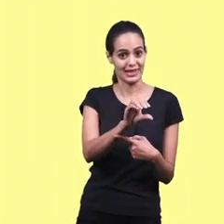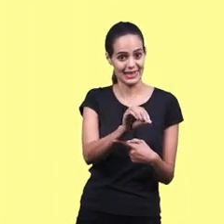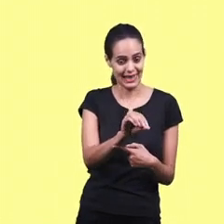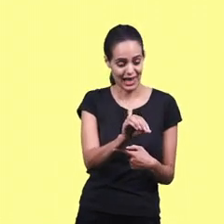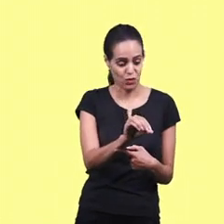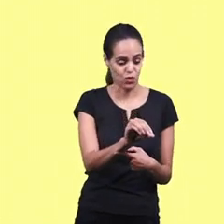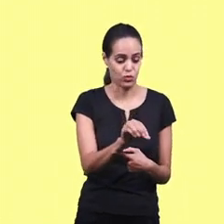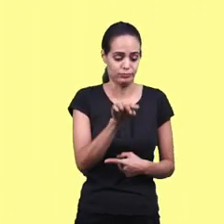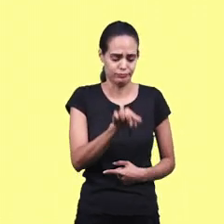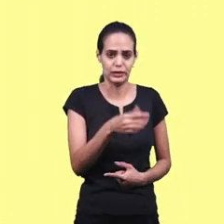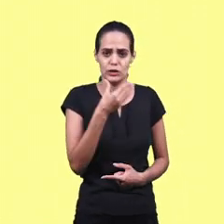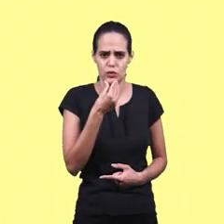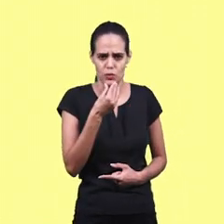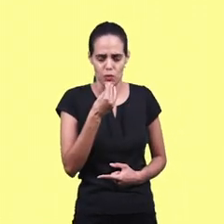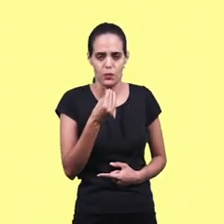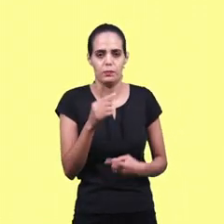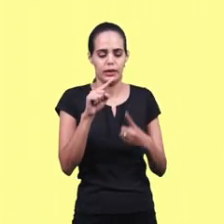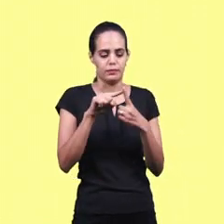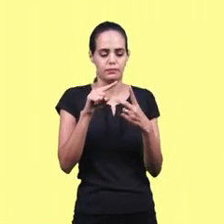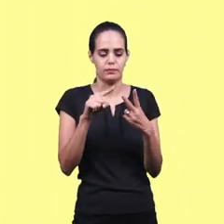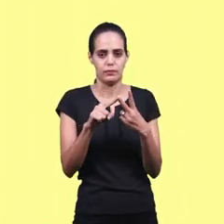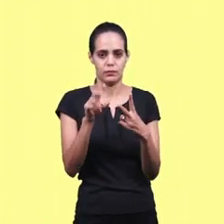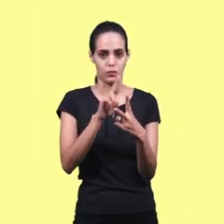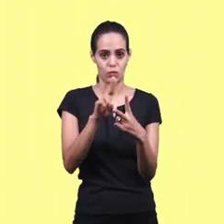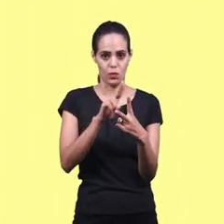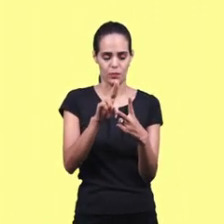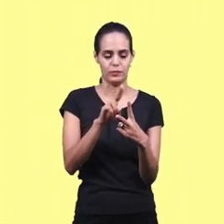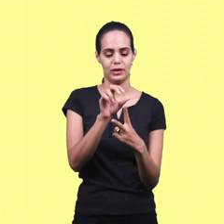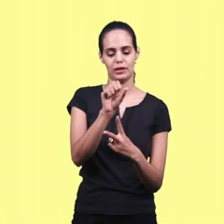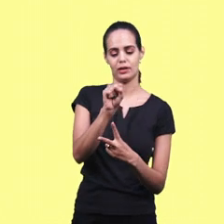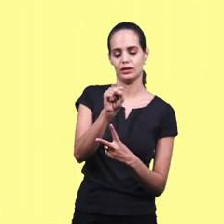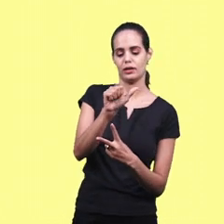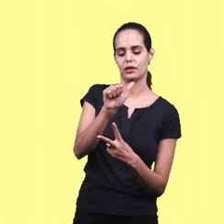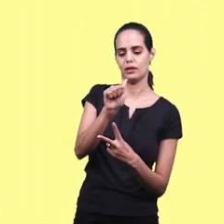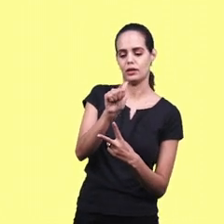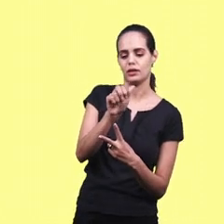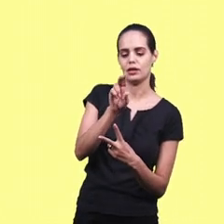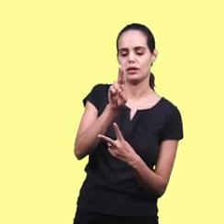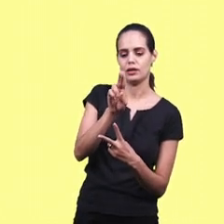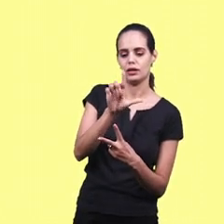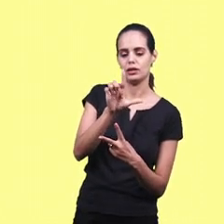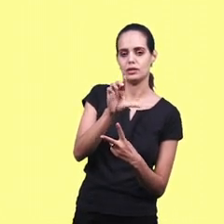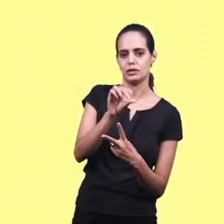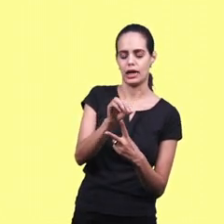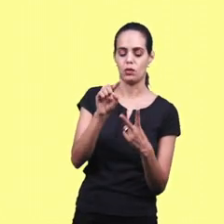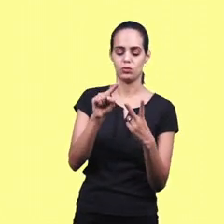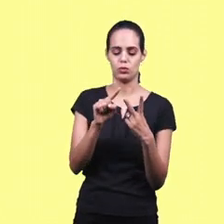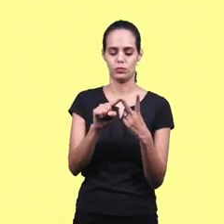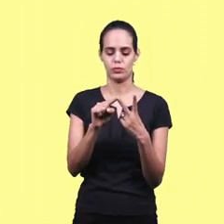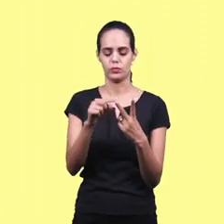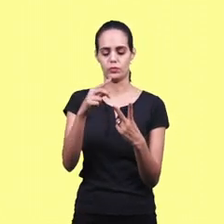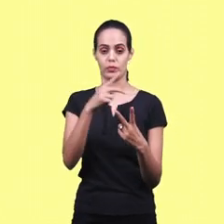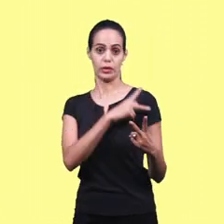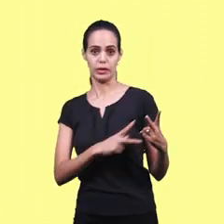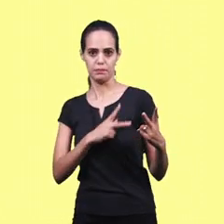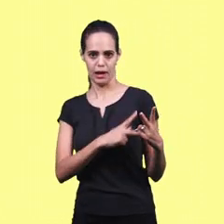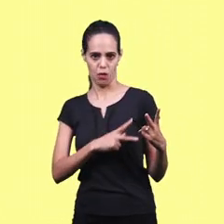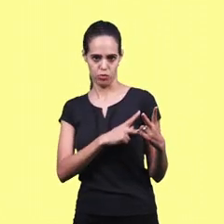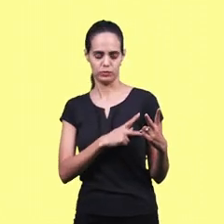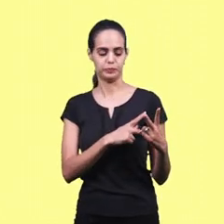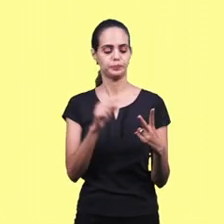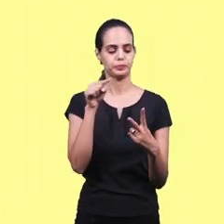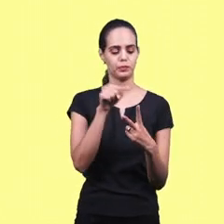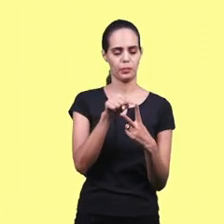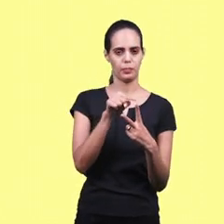conhecido por dois nomes Saulo e Paulo Saulo porque ele